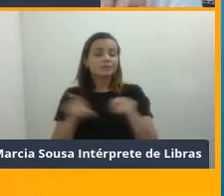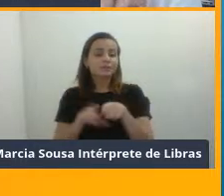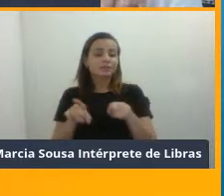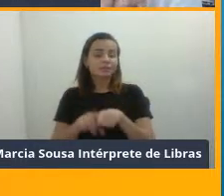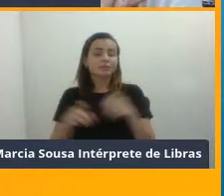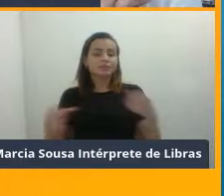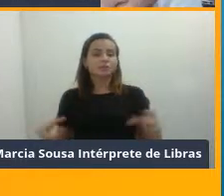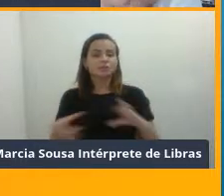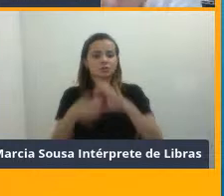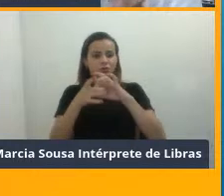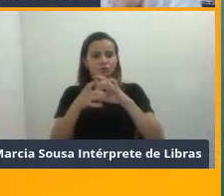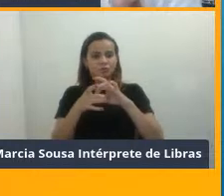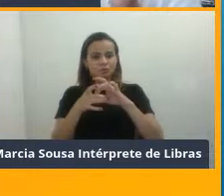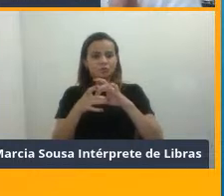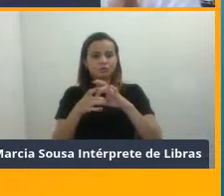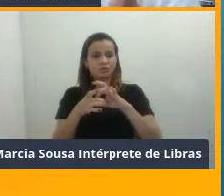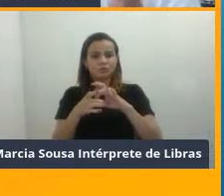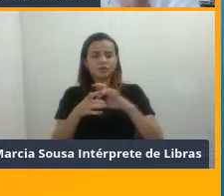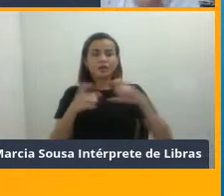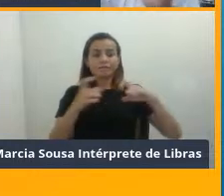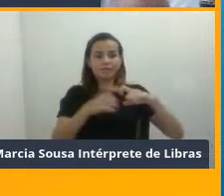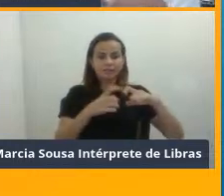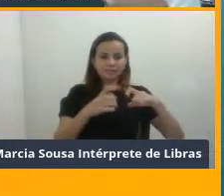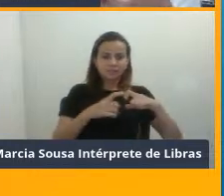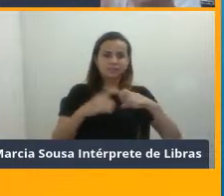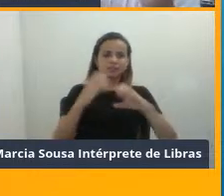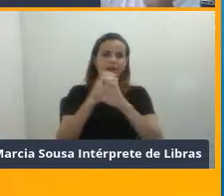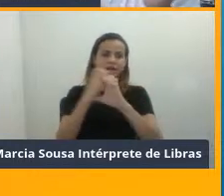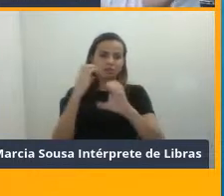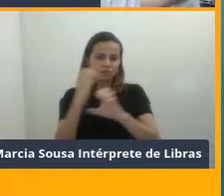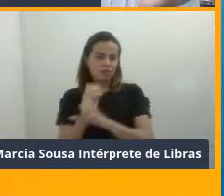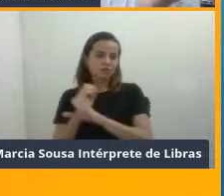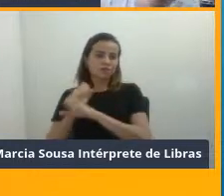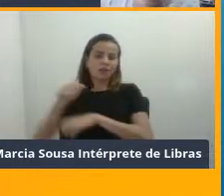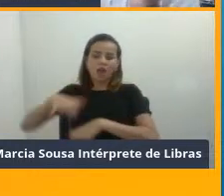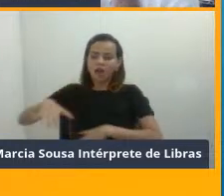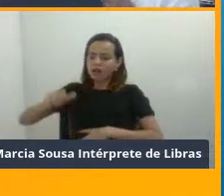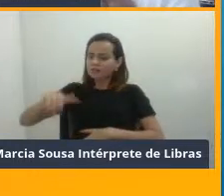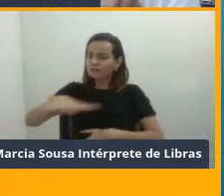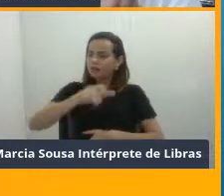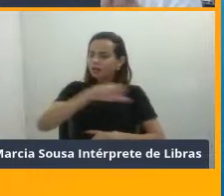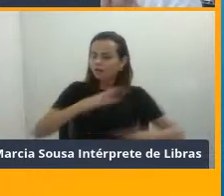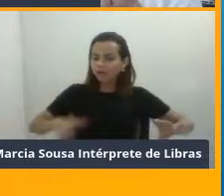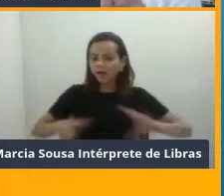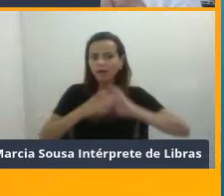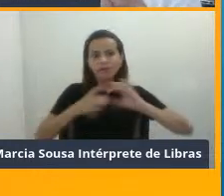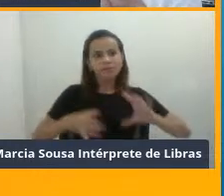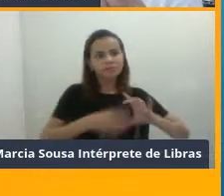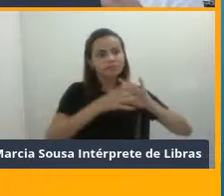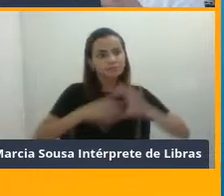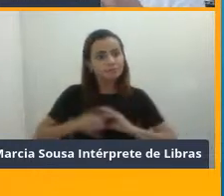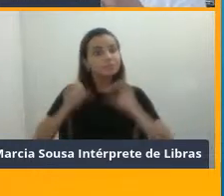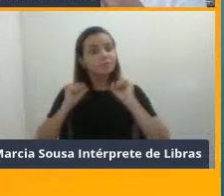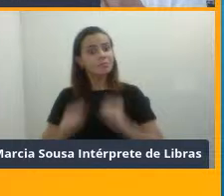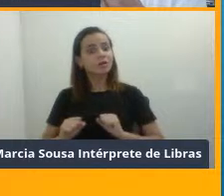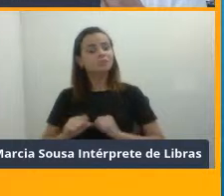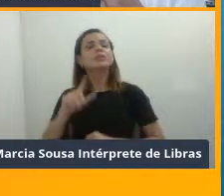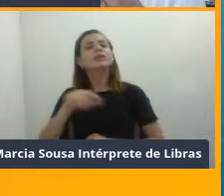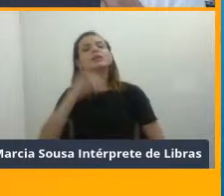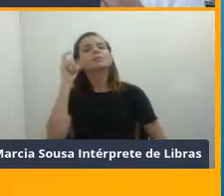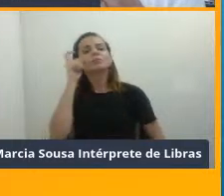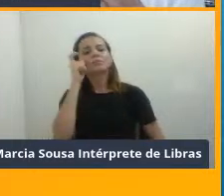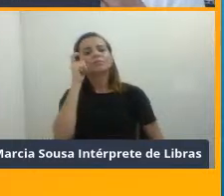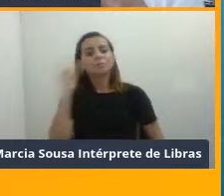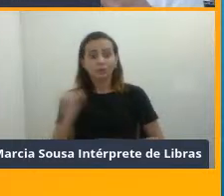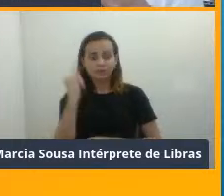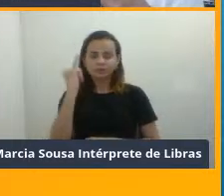conjunto, seja com a medicina, seja com a engenharia, com diversas áreas do conhecimento. Então, isso é muito importante para